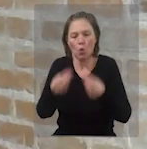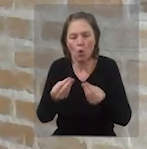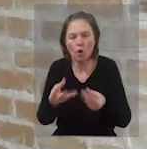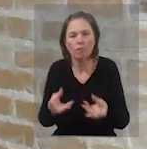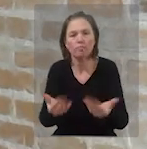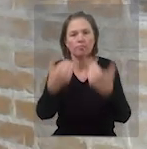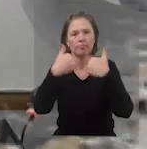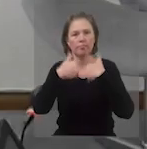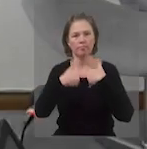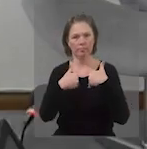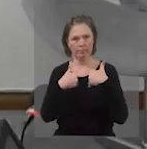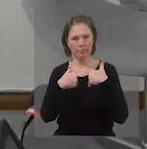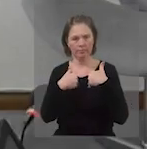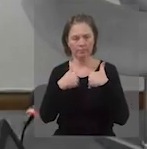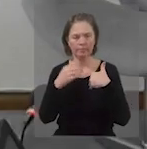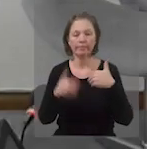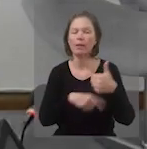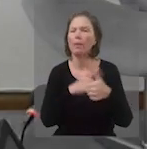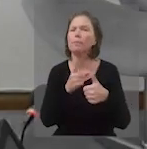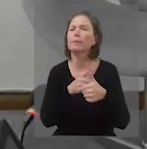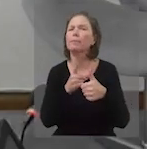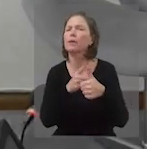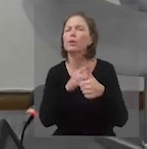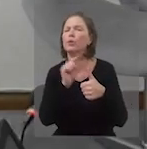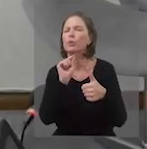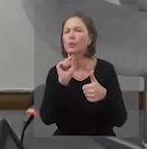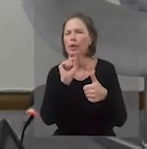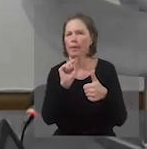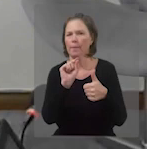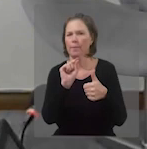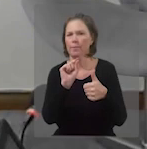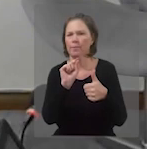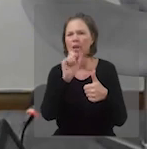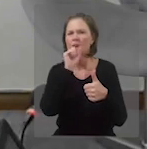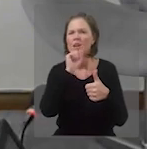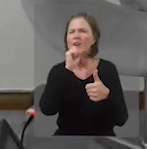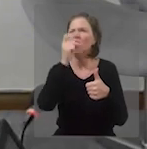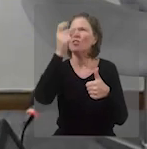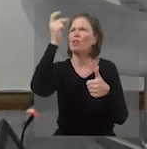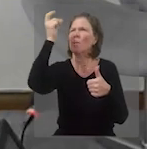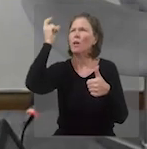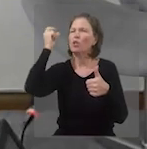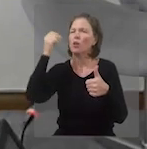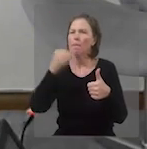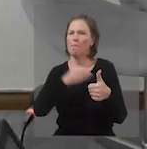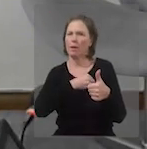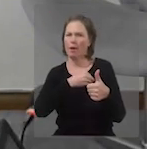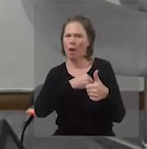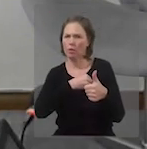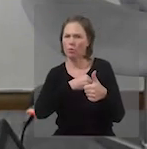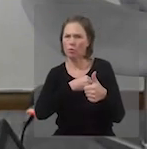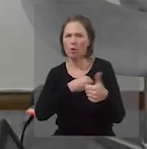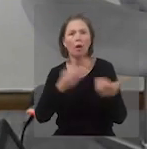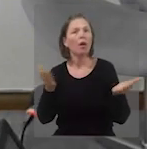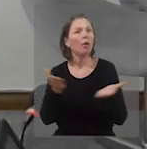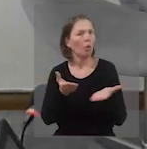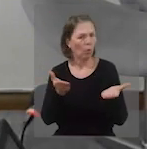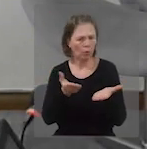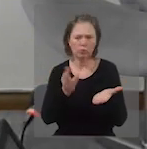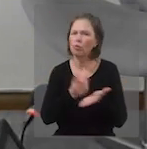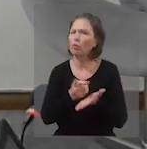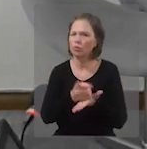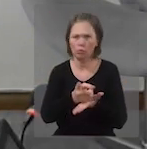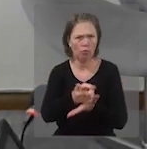quem recebe. Em primeiro lugar, o que foi pecado no tempo do meu pai, hoje é pecado também porque